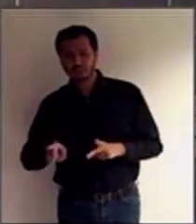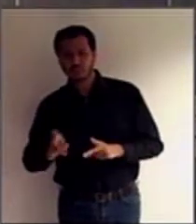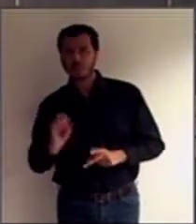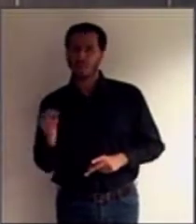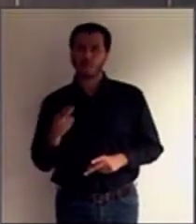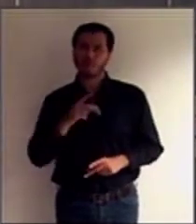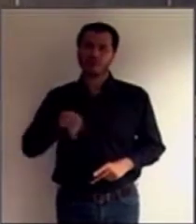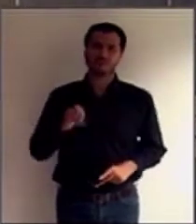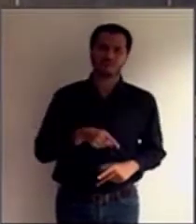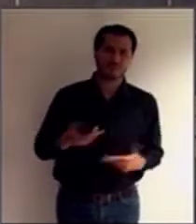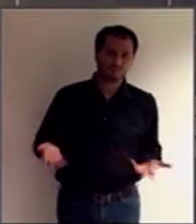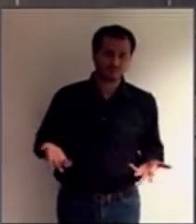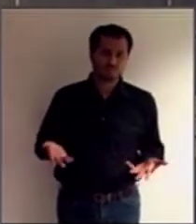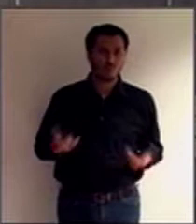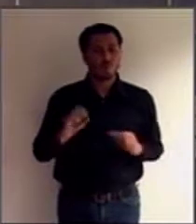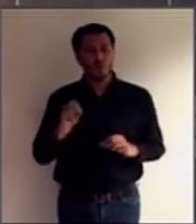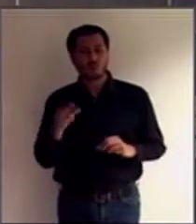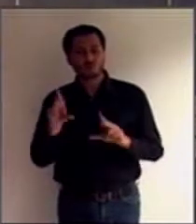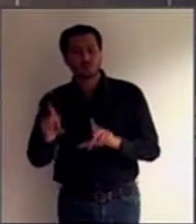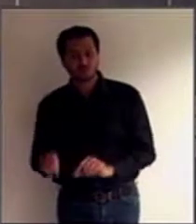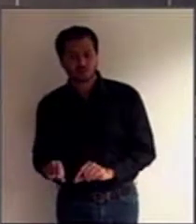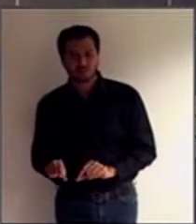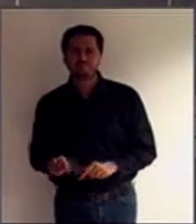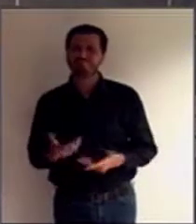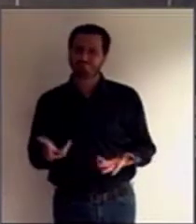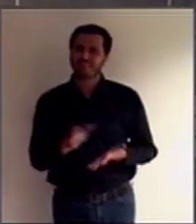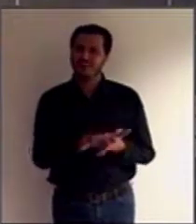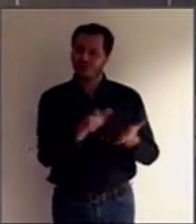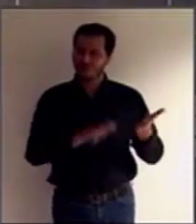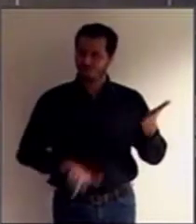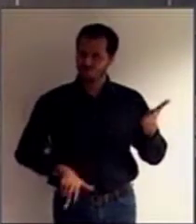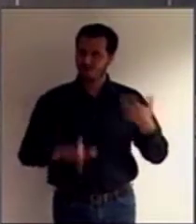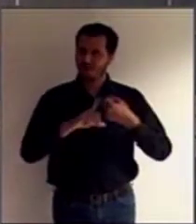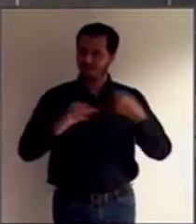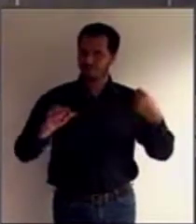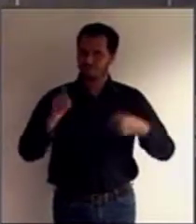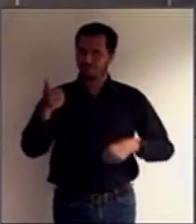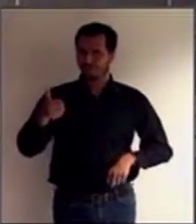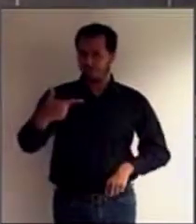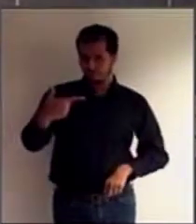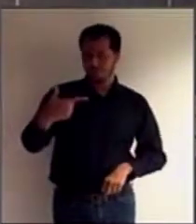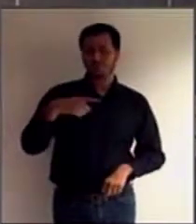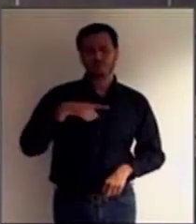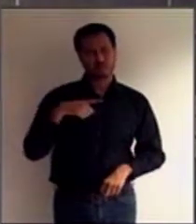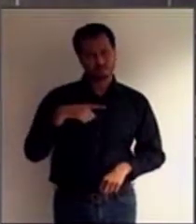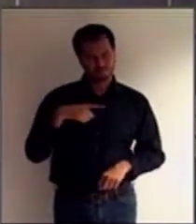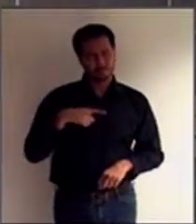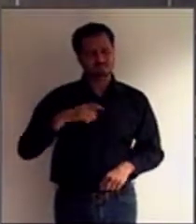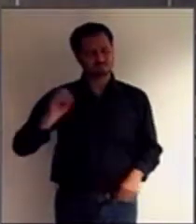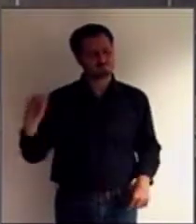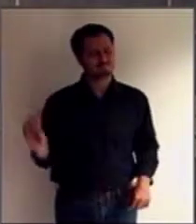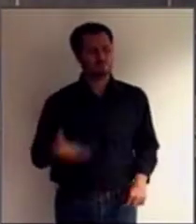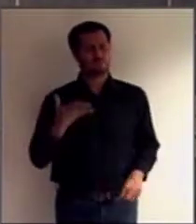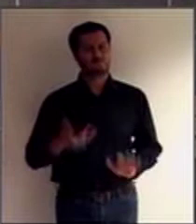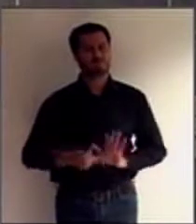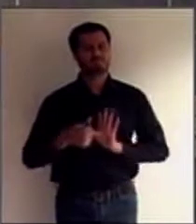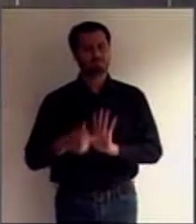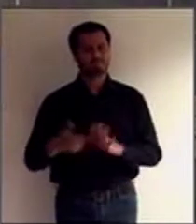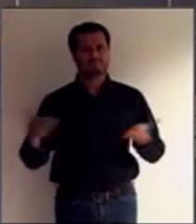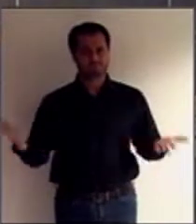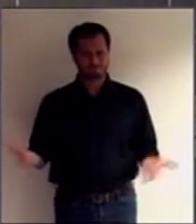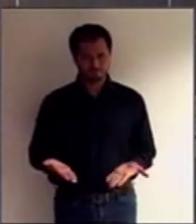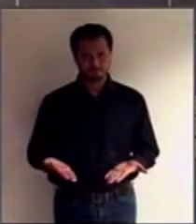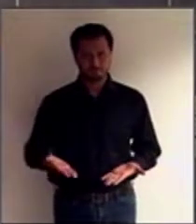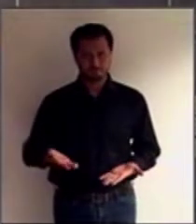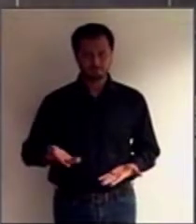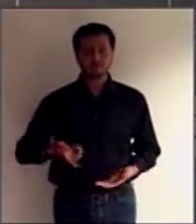diferenciação trazida, a grande inovação trazida pelo artigo 12, que a gente vai sempre, nesse minicurso, estar se